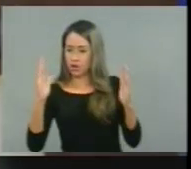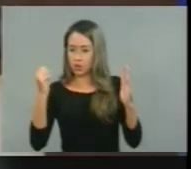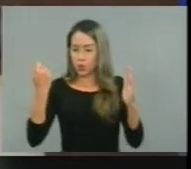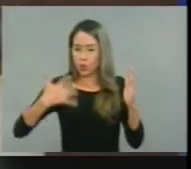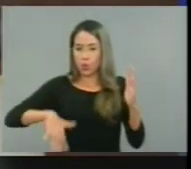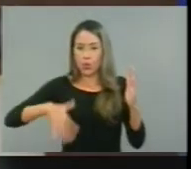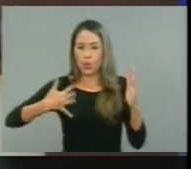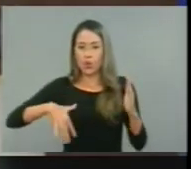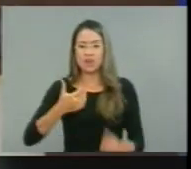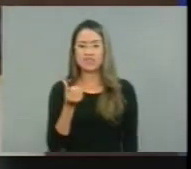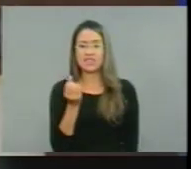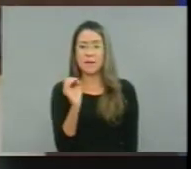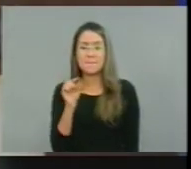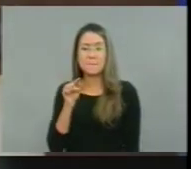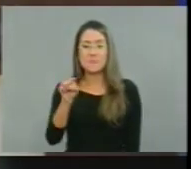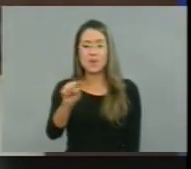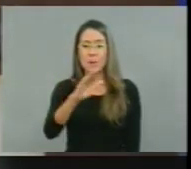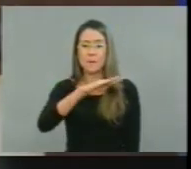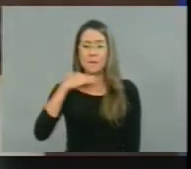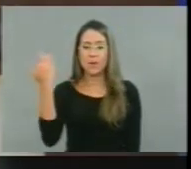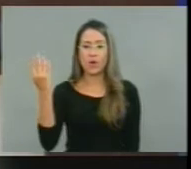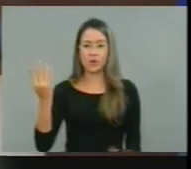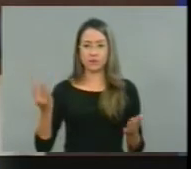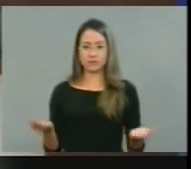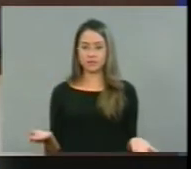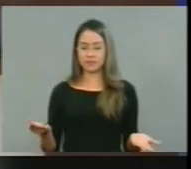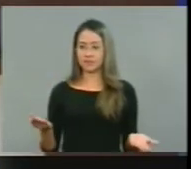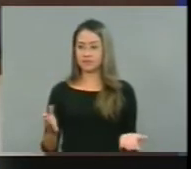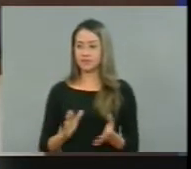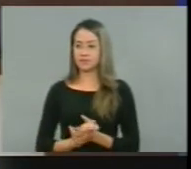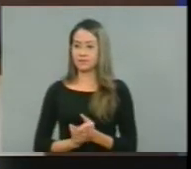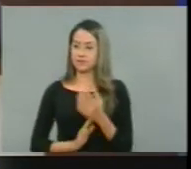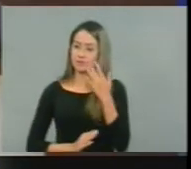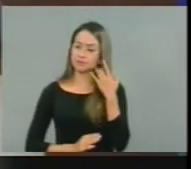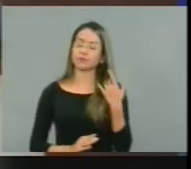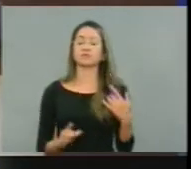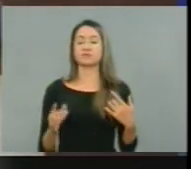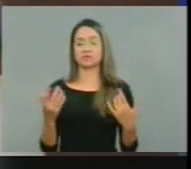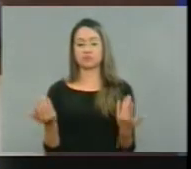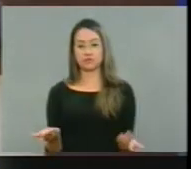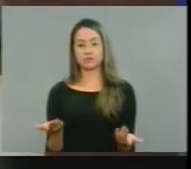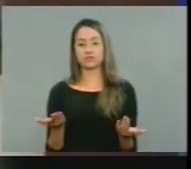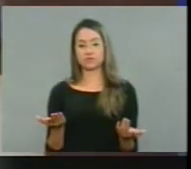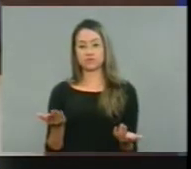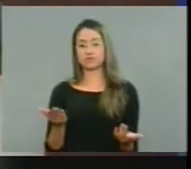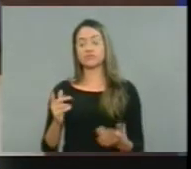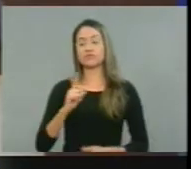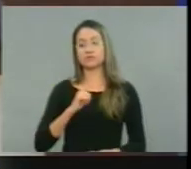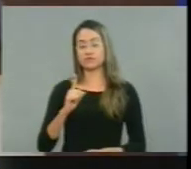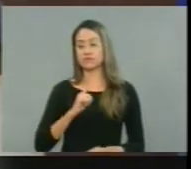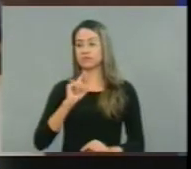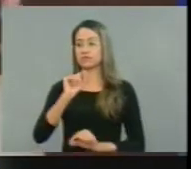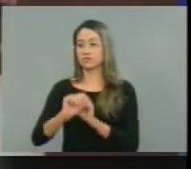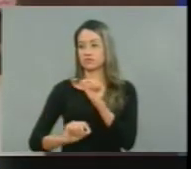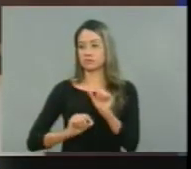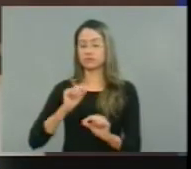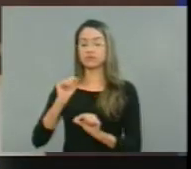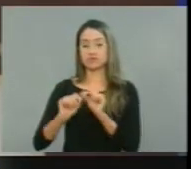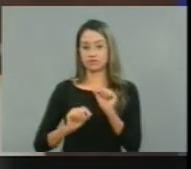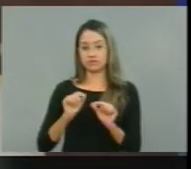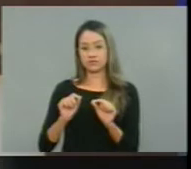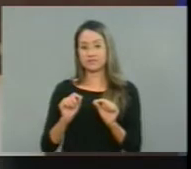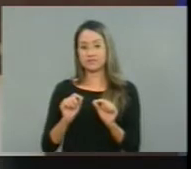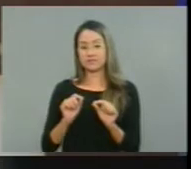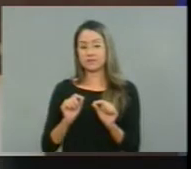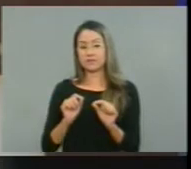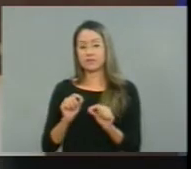a declaração do ministro da Justiça interino em que ele revela que o